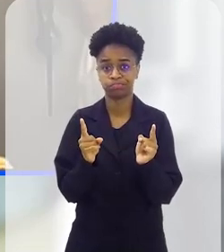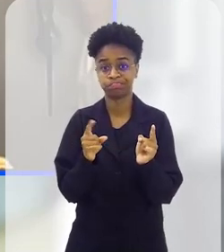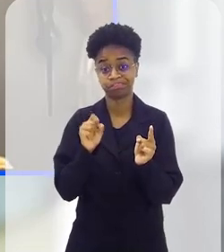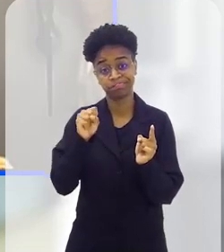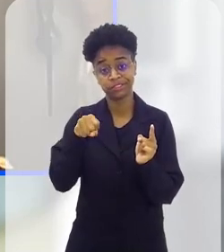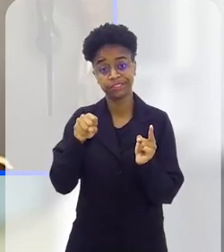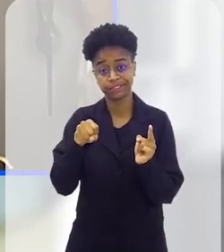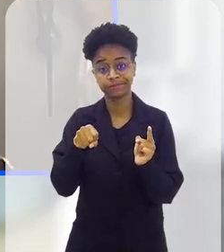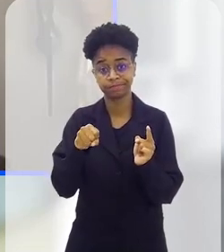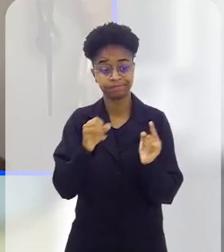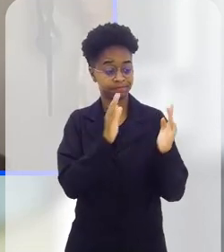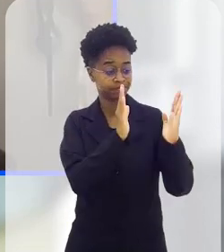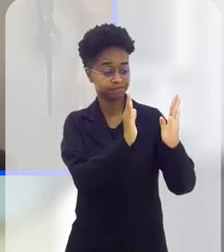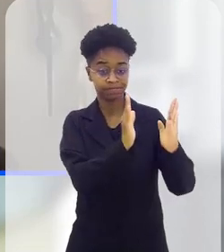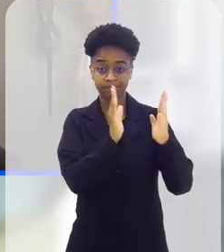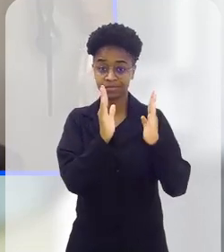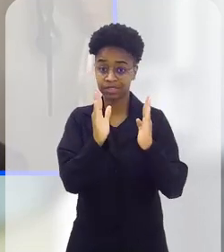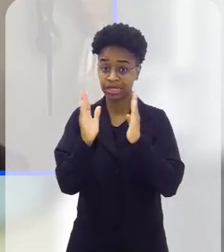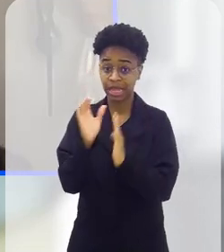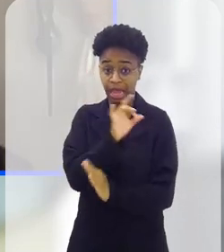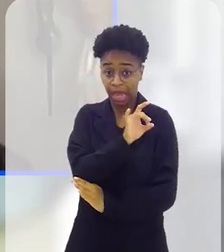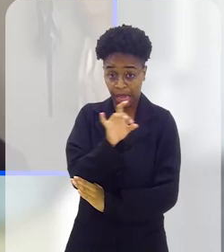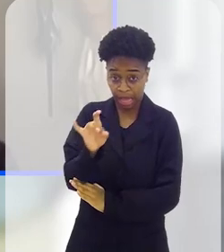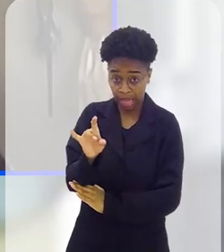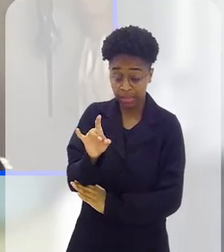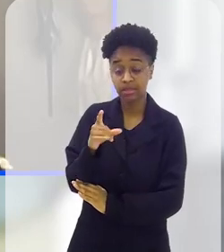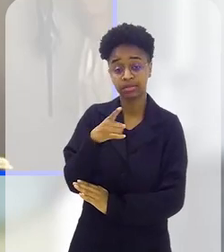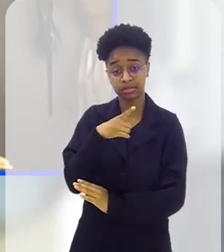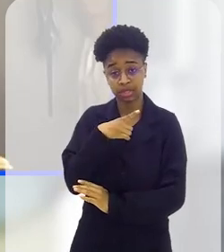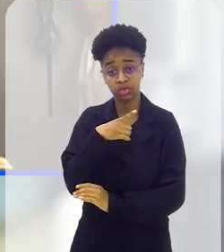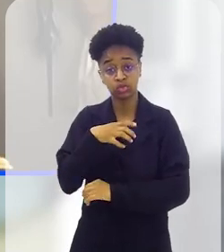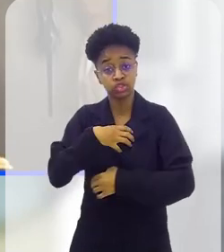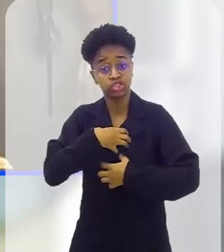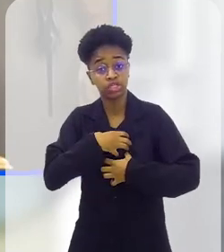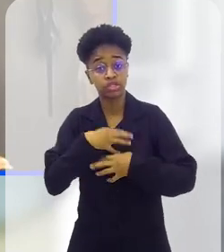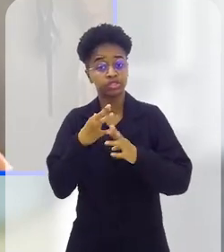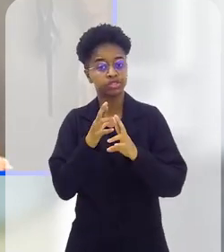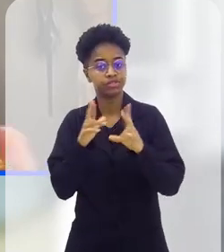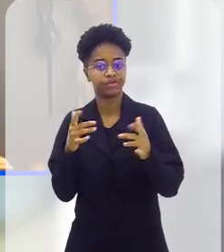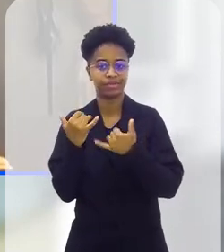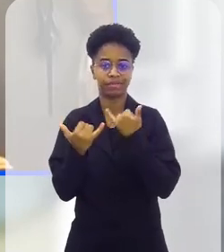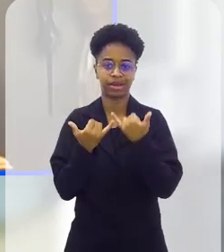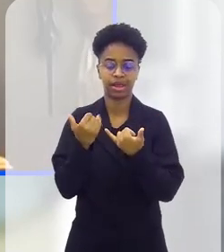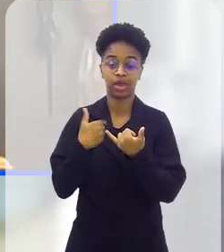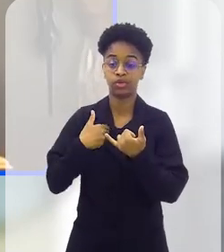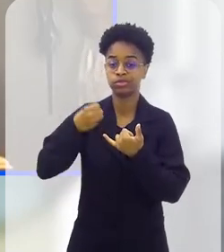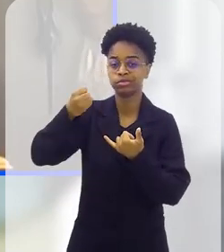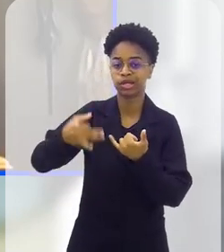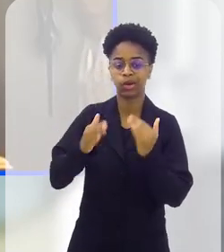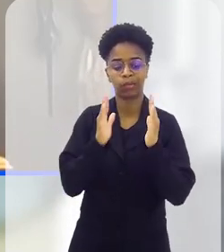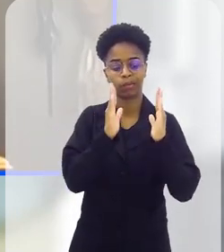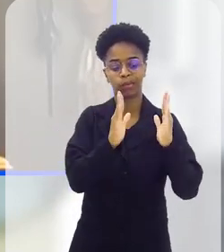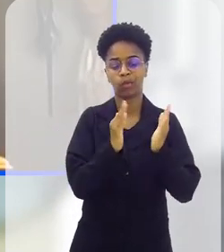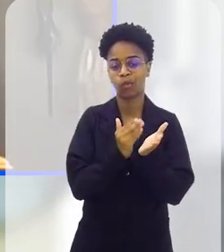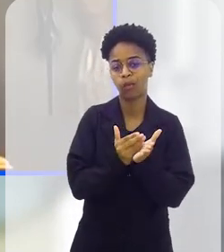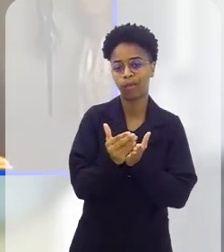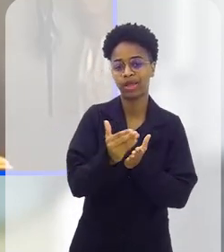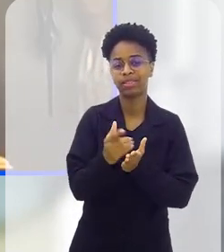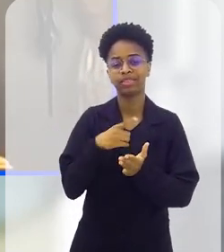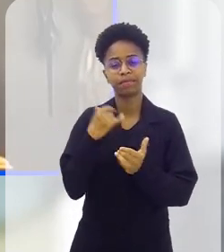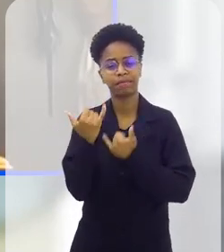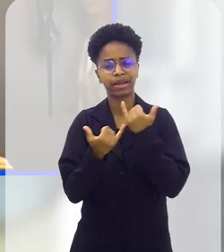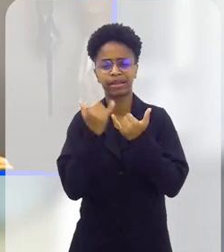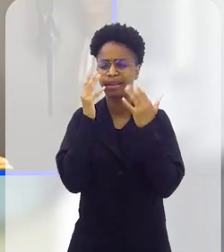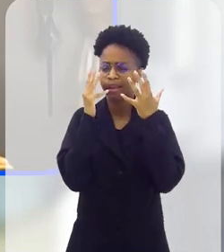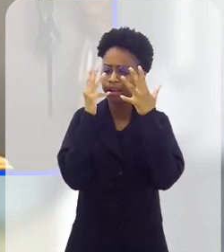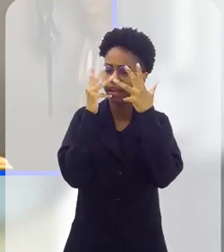mas, sim, em cada momento da vida tem uma forma de brincar. Eu falei desse iniciozinho, é uma brincadeira que é